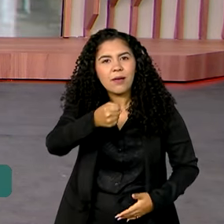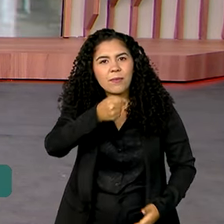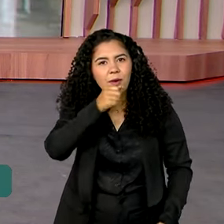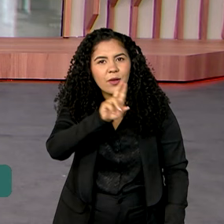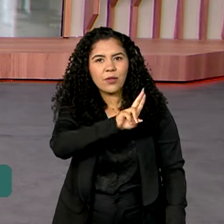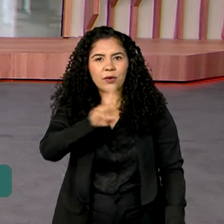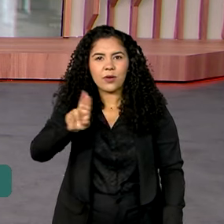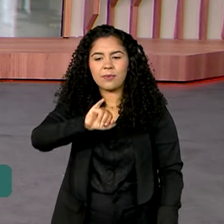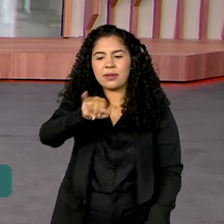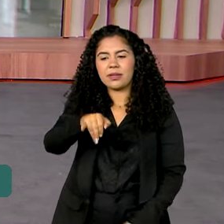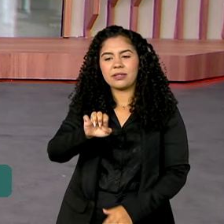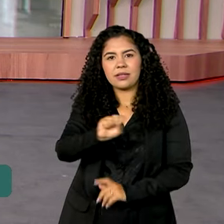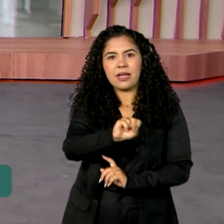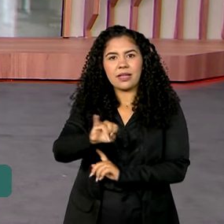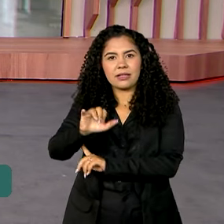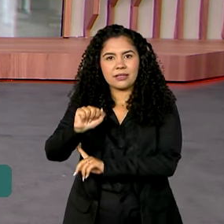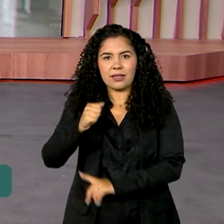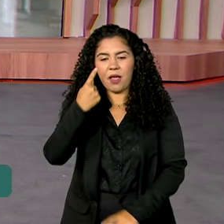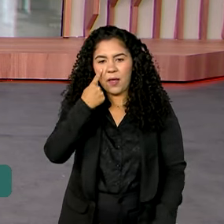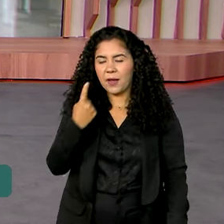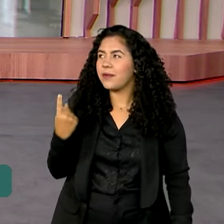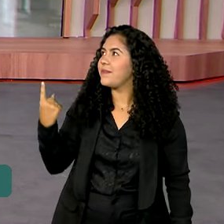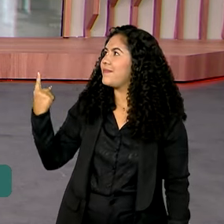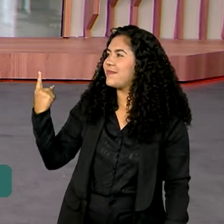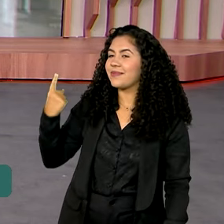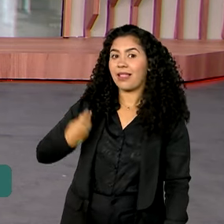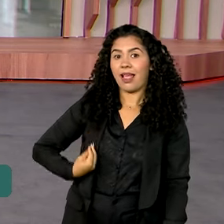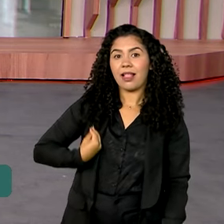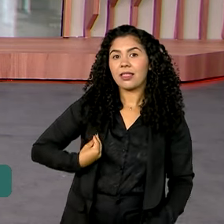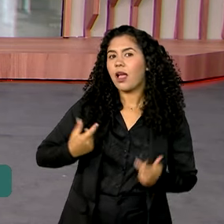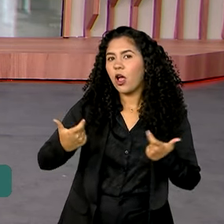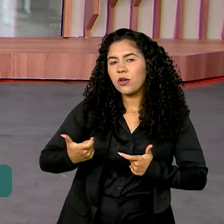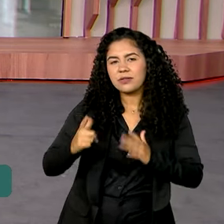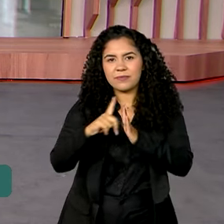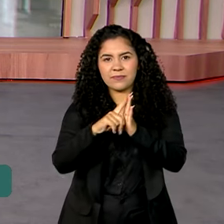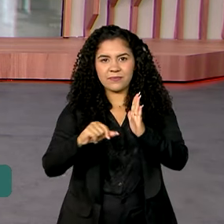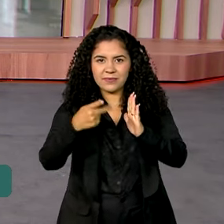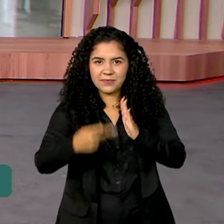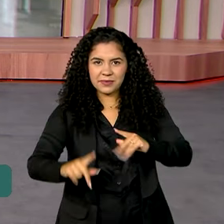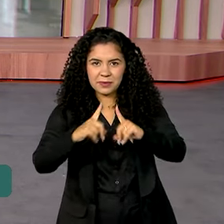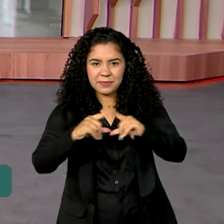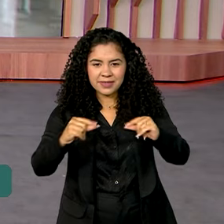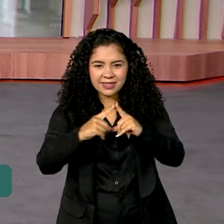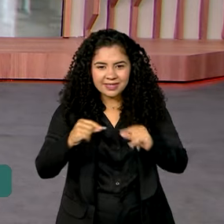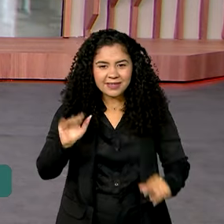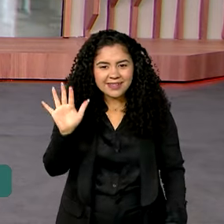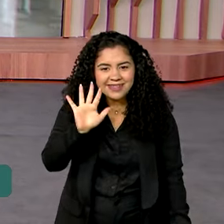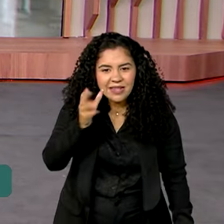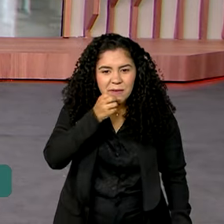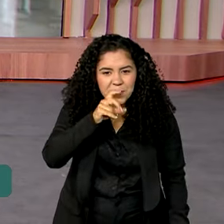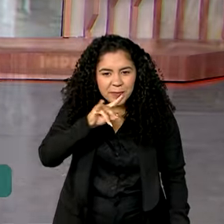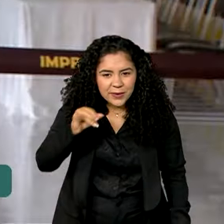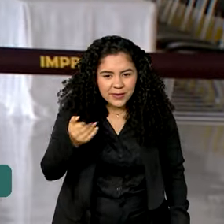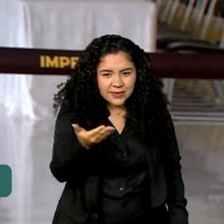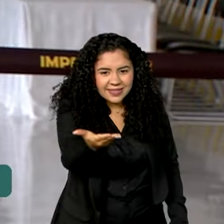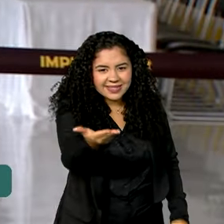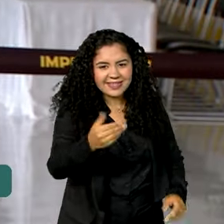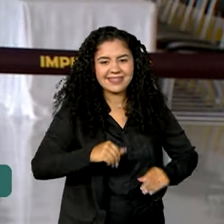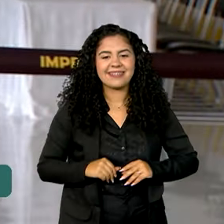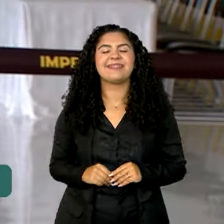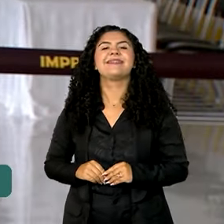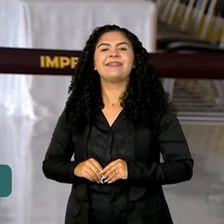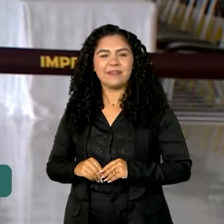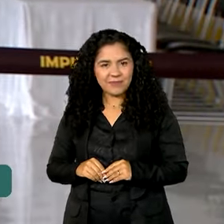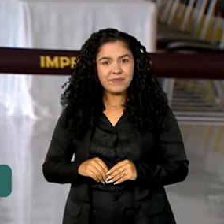Gonçalves, que está lá no Palácio do Planalto. Tem as informações para a gente. Bom dia, Jéssica. Oi, Vanessa. Bom dia para